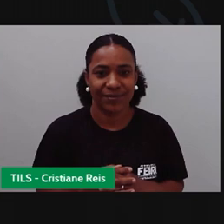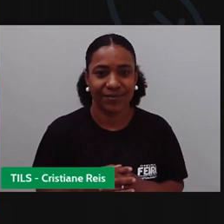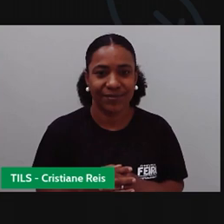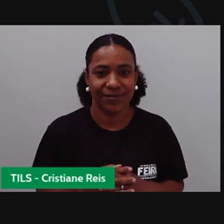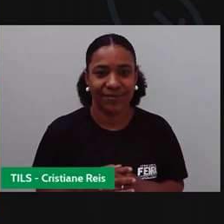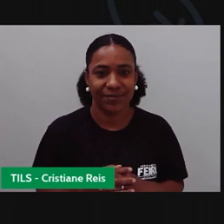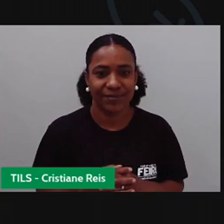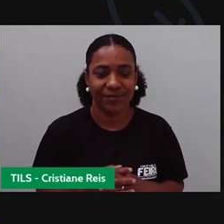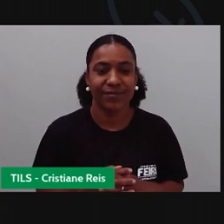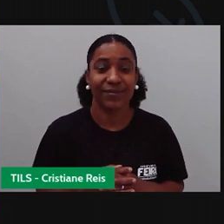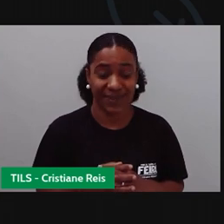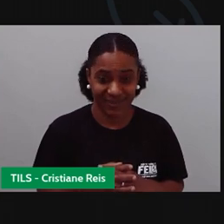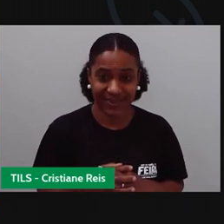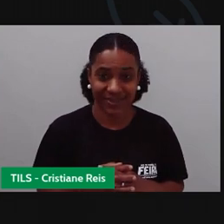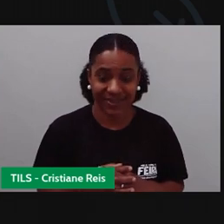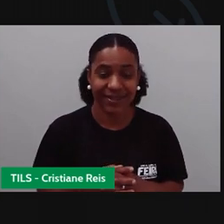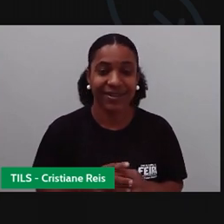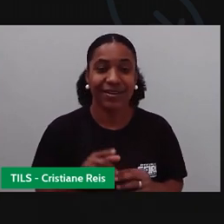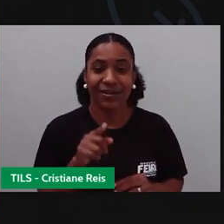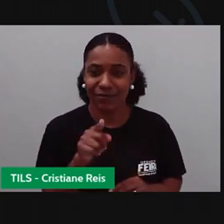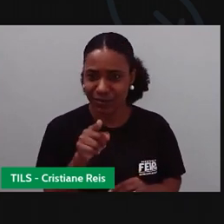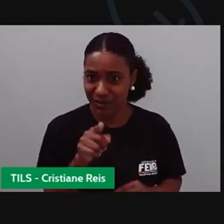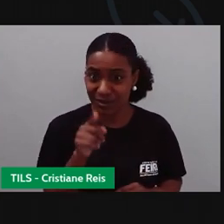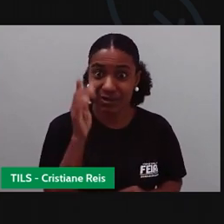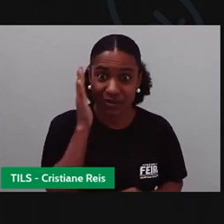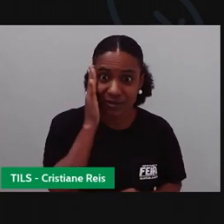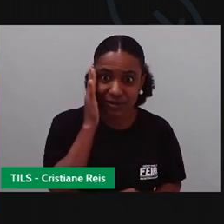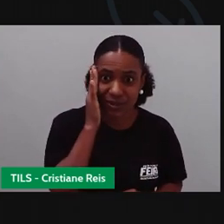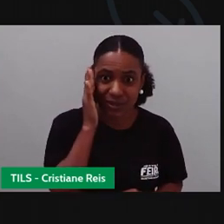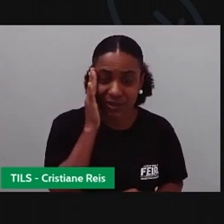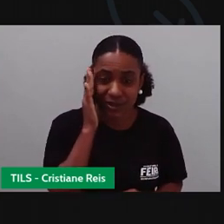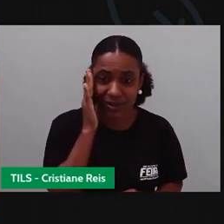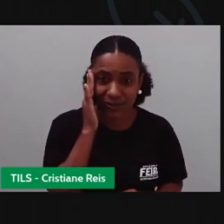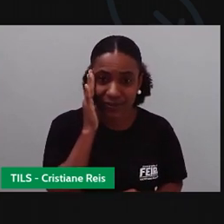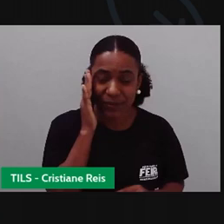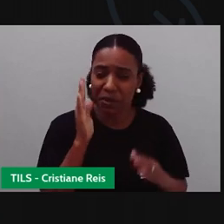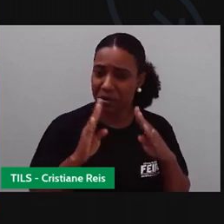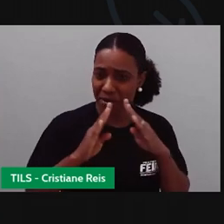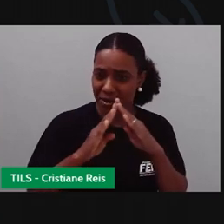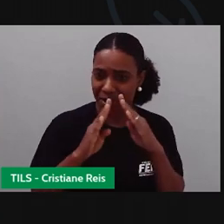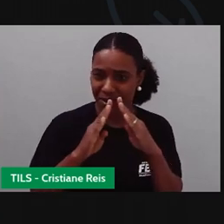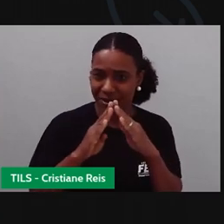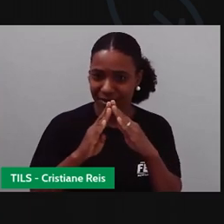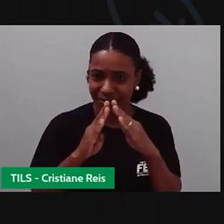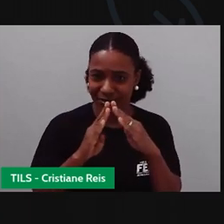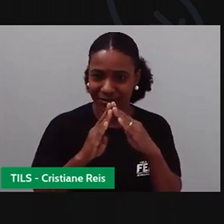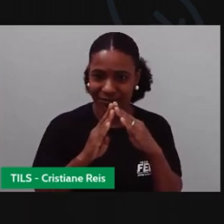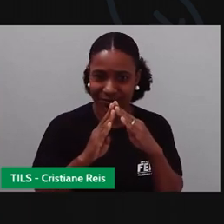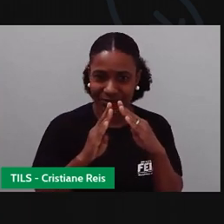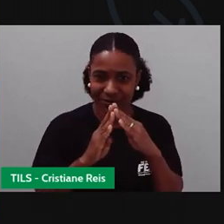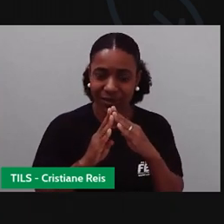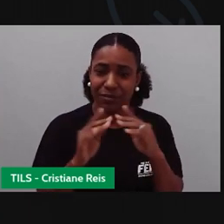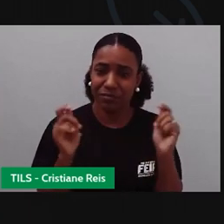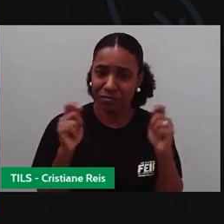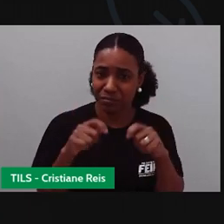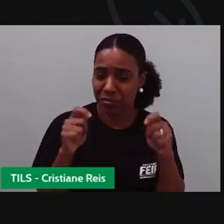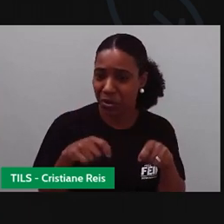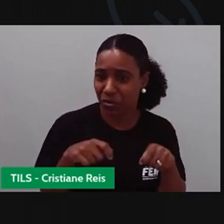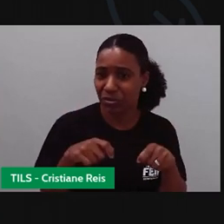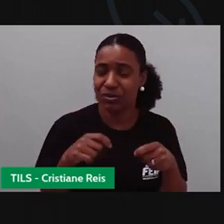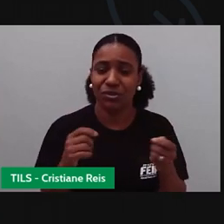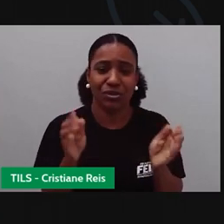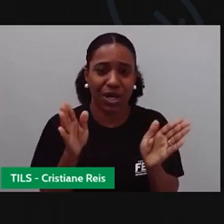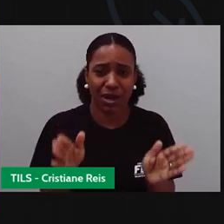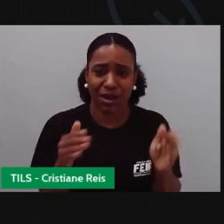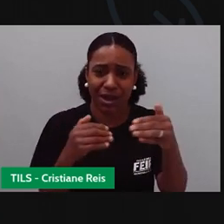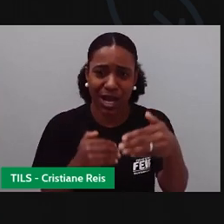Você sabia que você pode, na sua casa, pegar uma caixa de leite